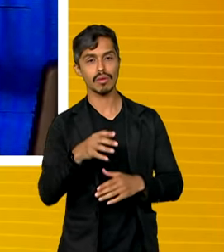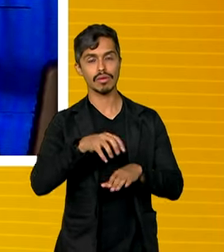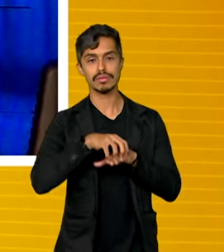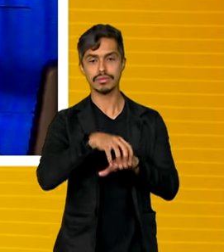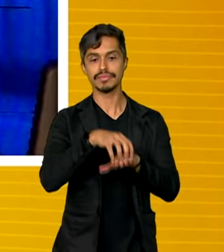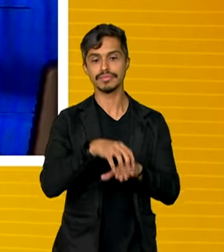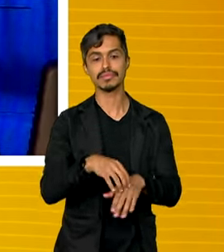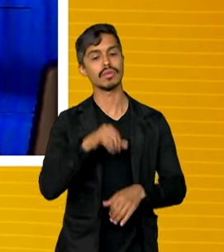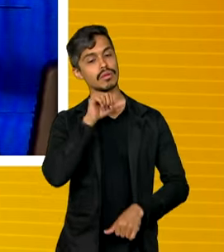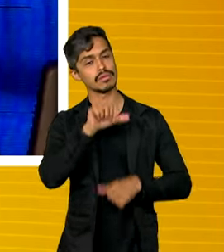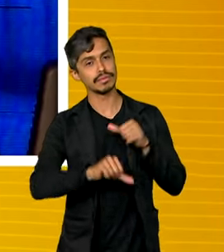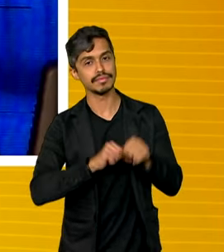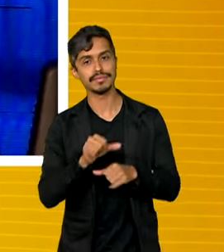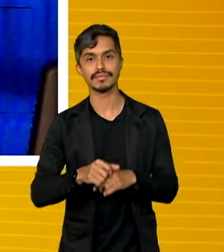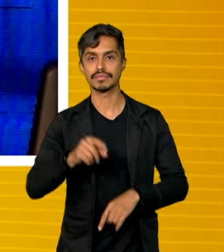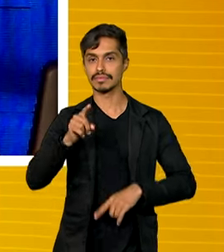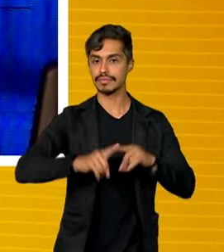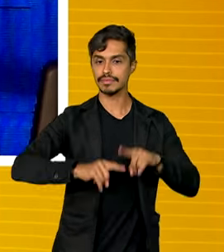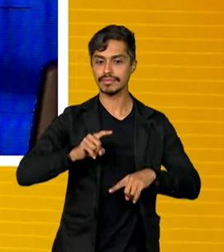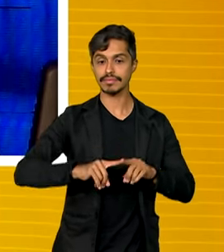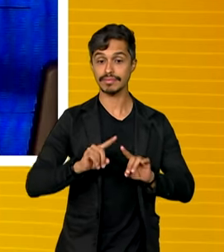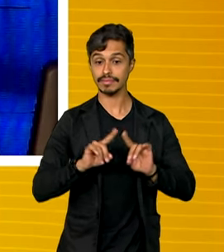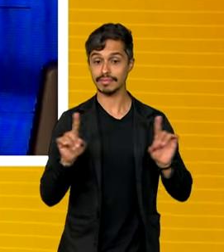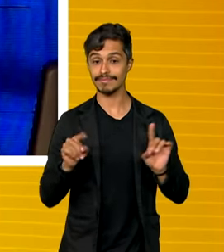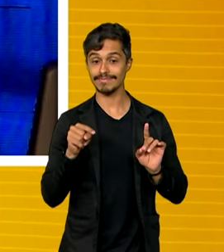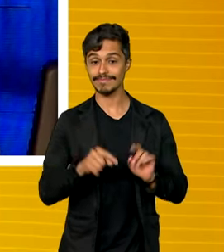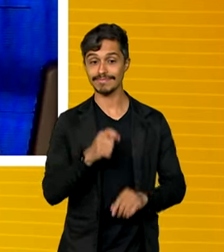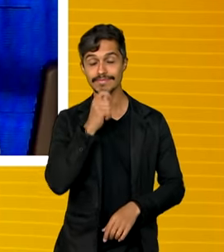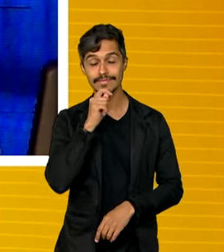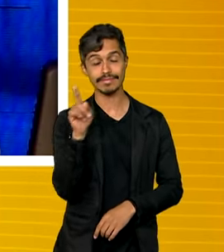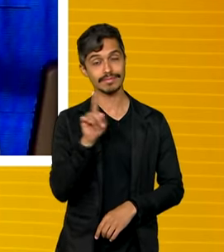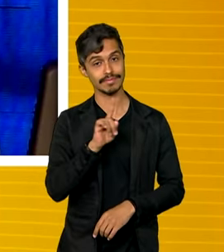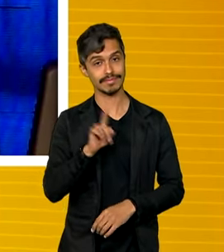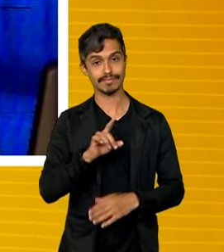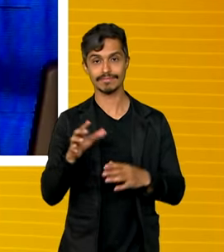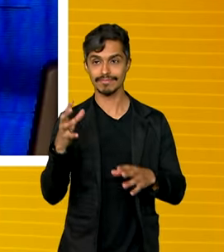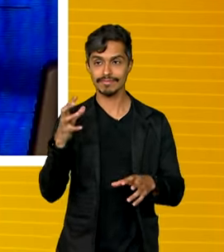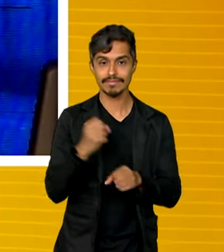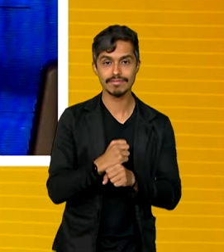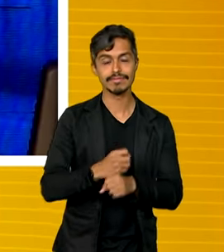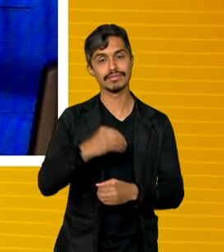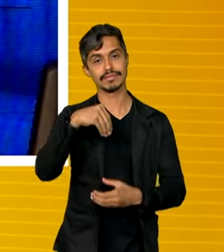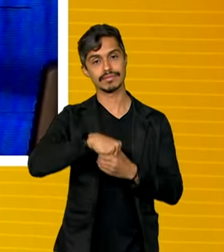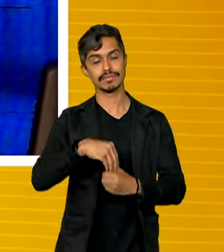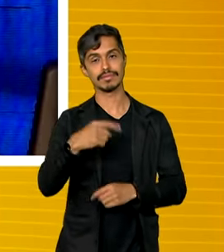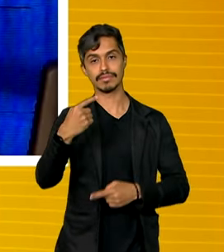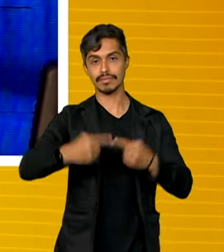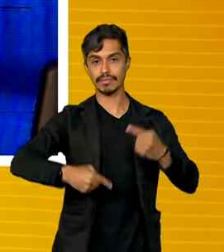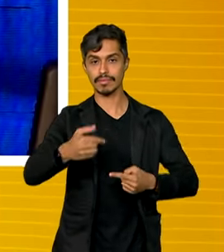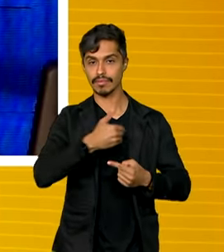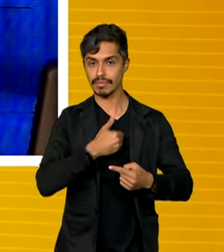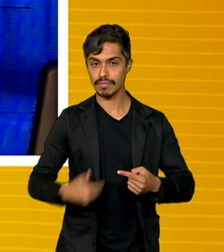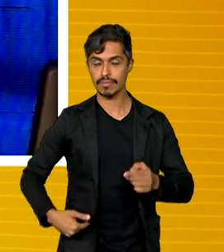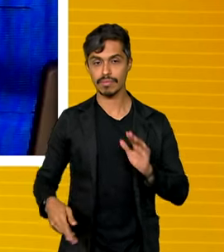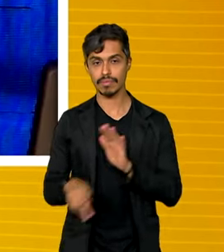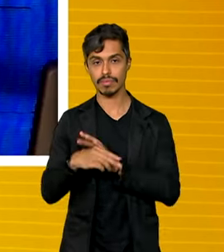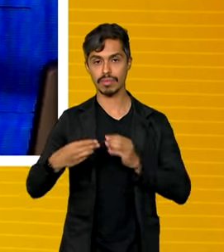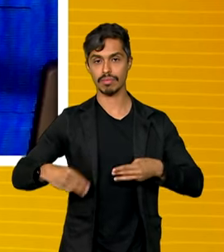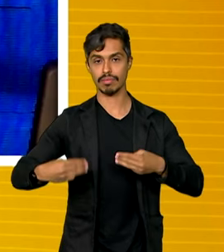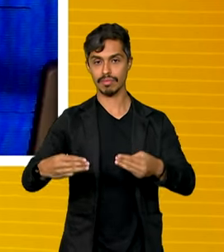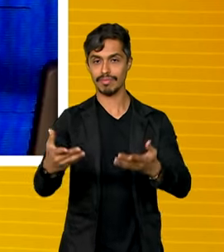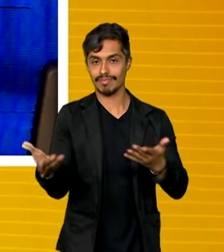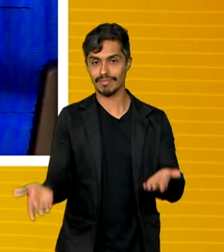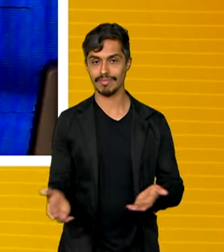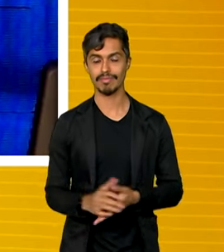de troca de matriz, mas isso ainda não está envelopado dentro de uma política pública do Ministério.